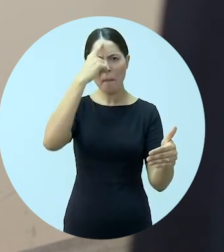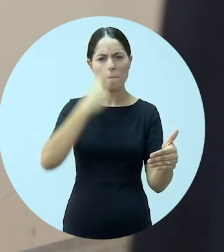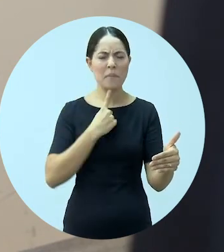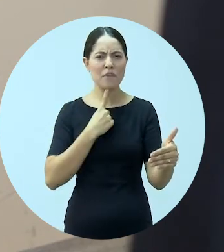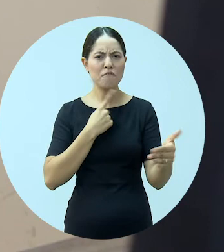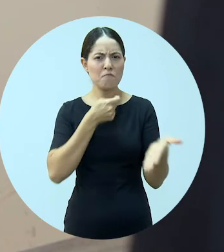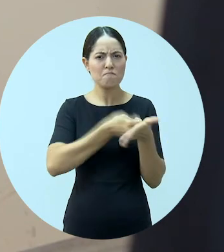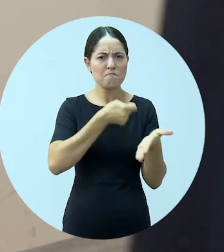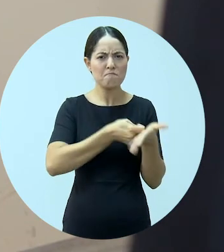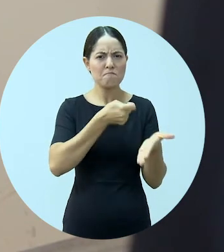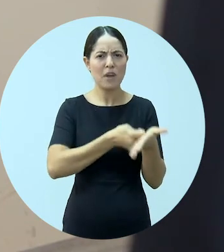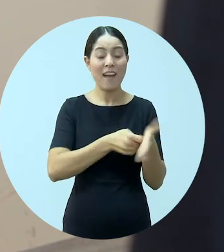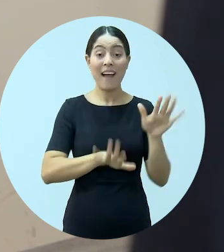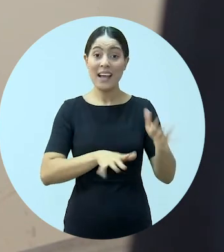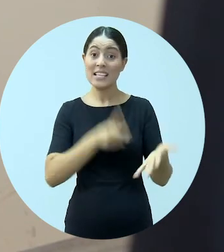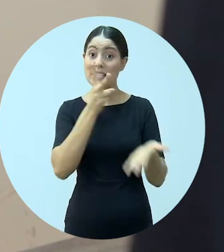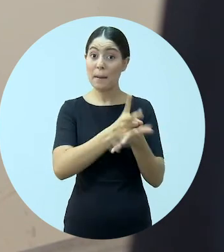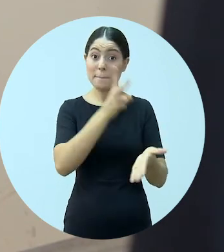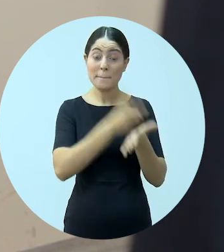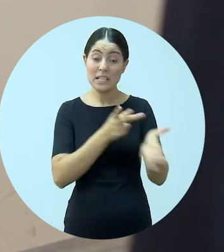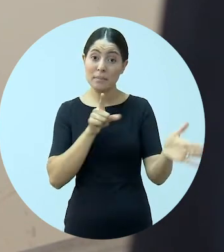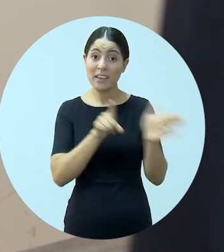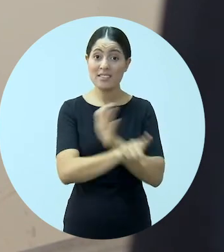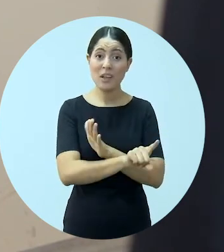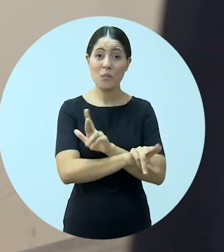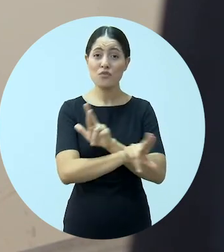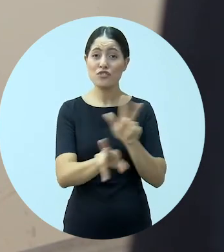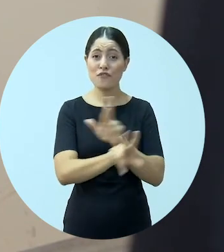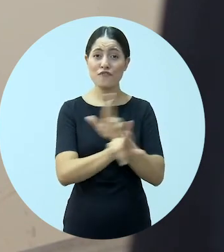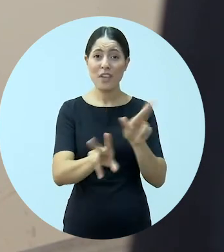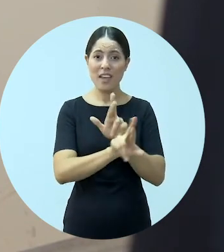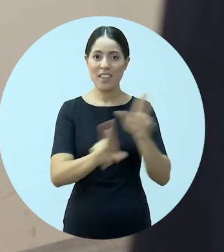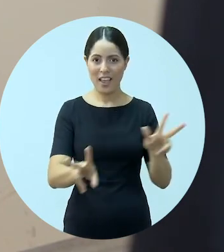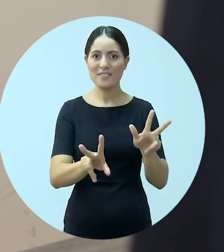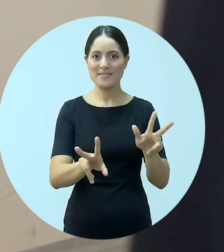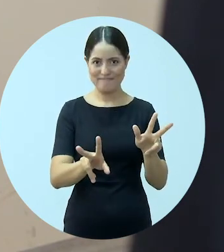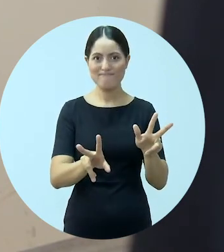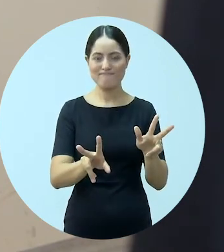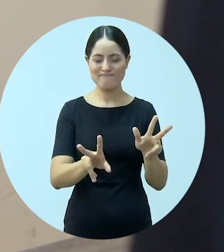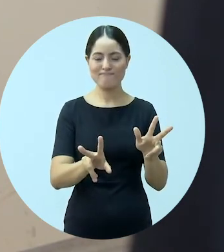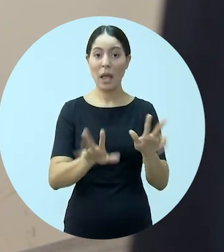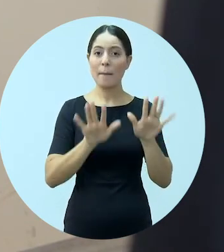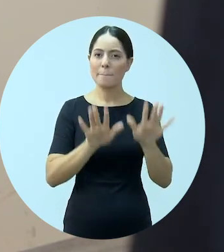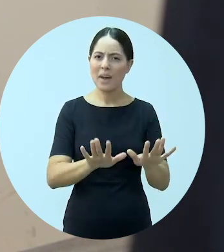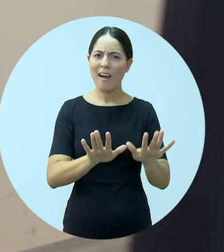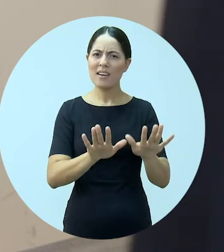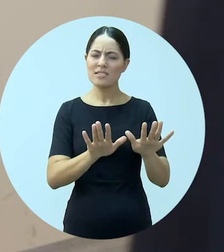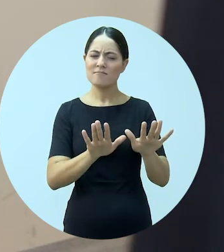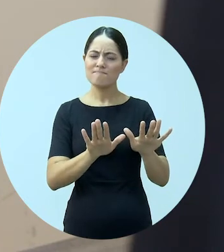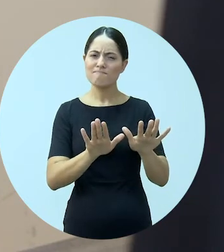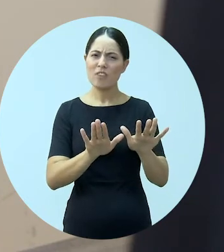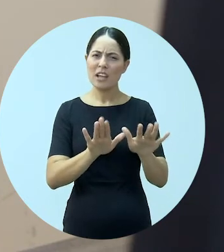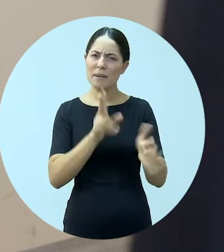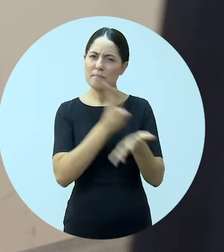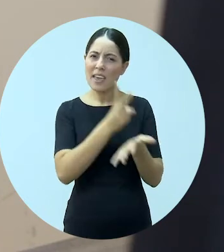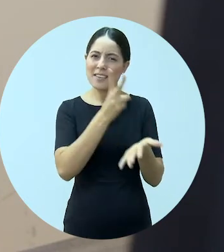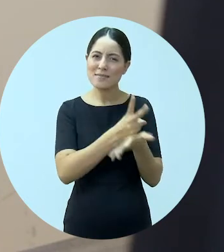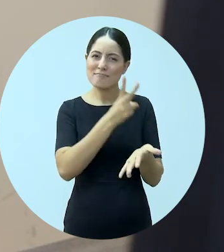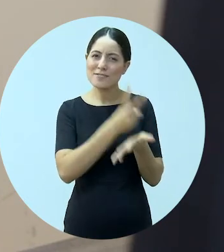perfil de cobrança. Muitas das vezes, uma mesma questão, ela era cobrada em outros exames, mas de forma diferente.